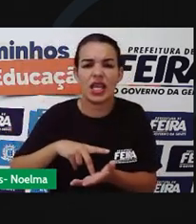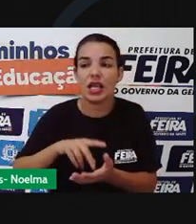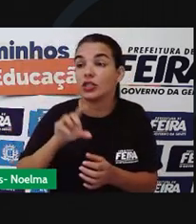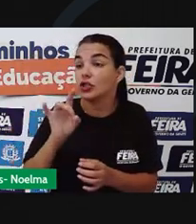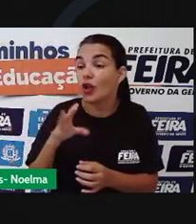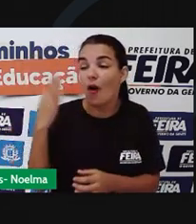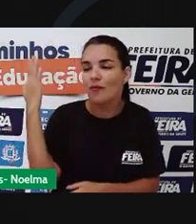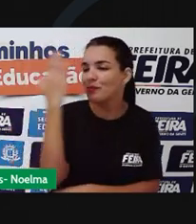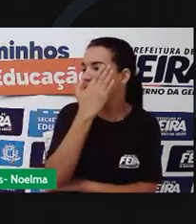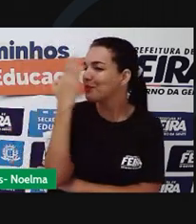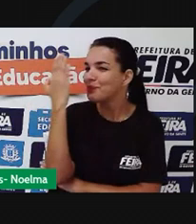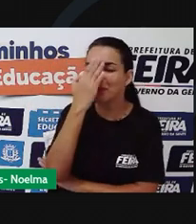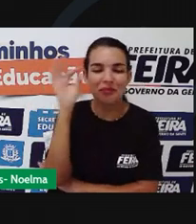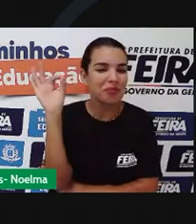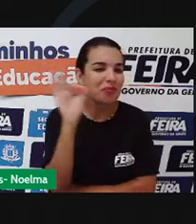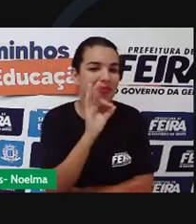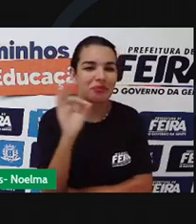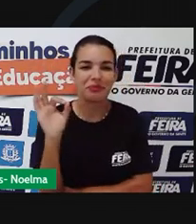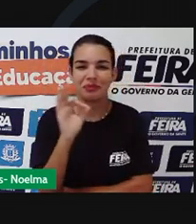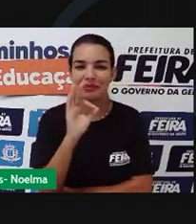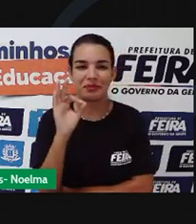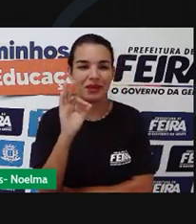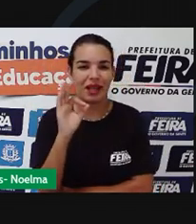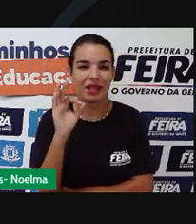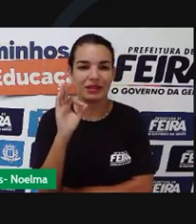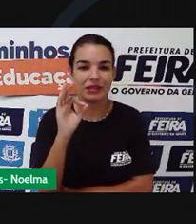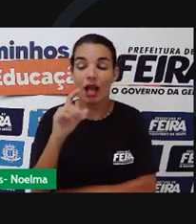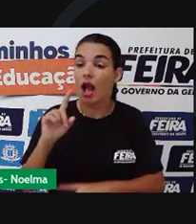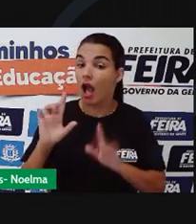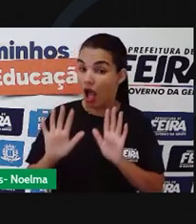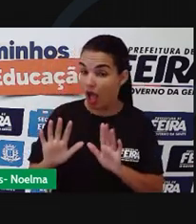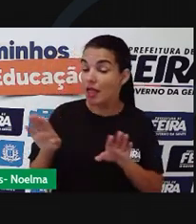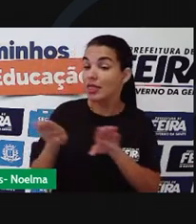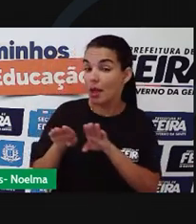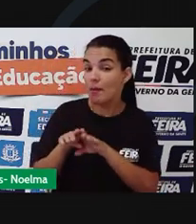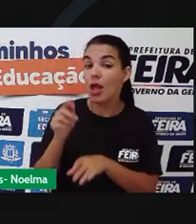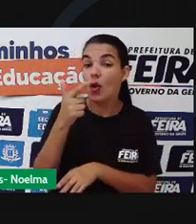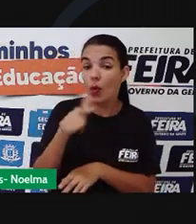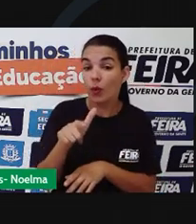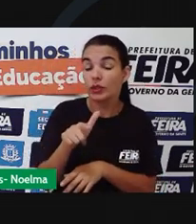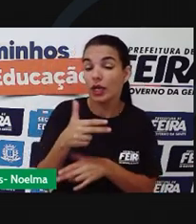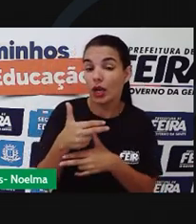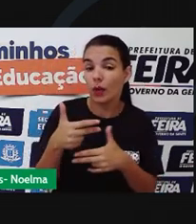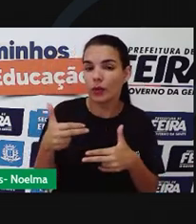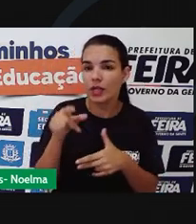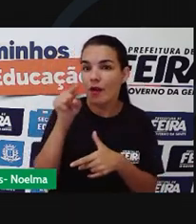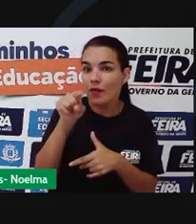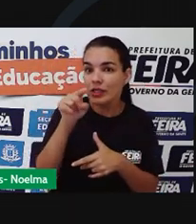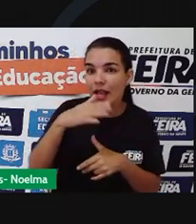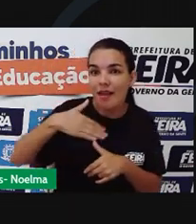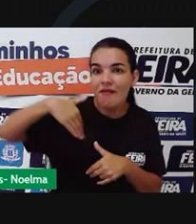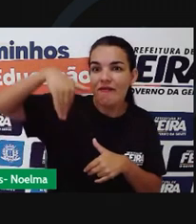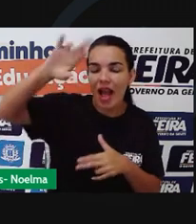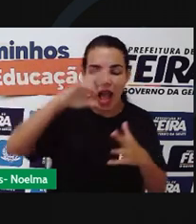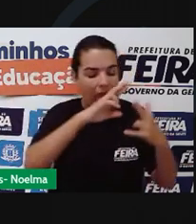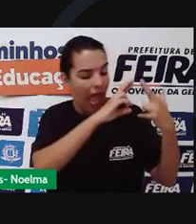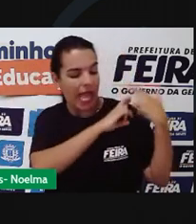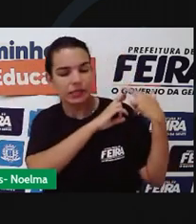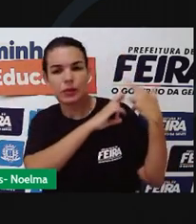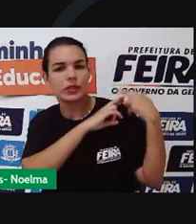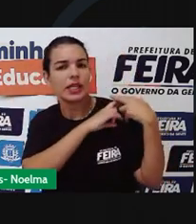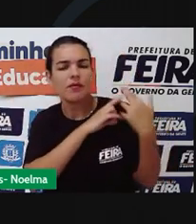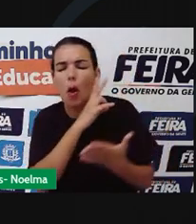invisível pros olhos. Ah, e outra coisa. Você vai se tornar responsável pra